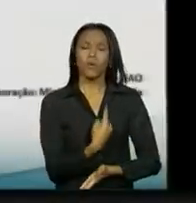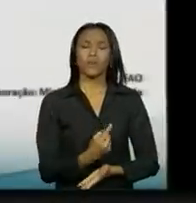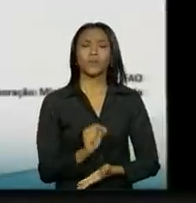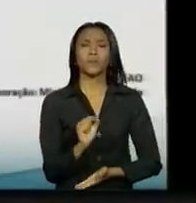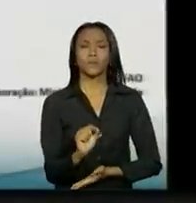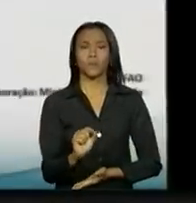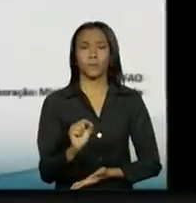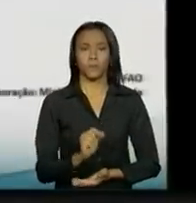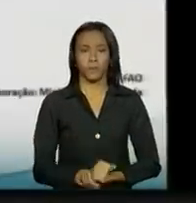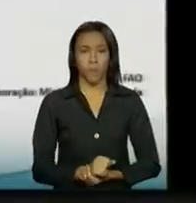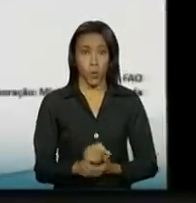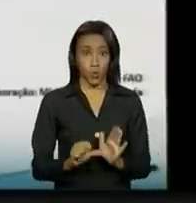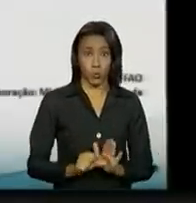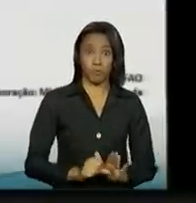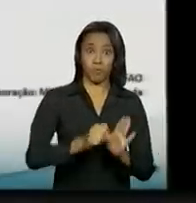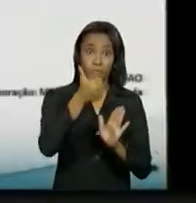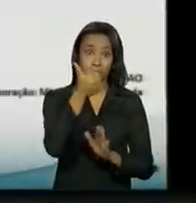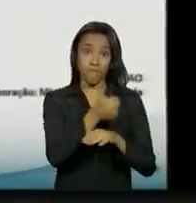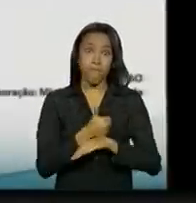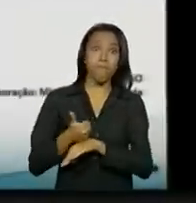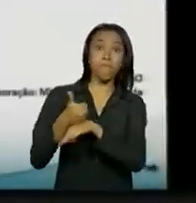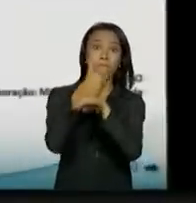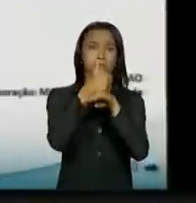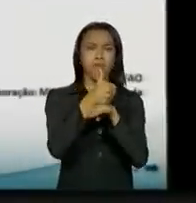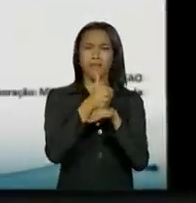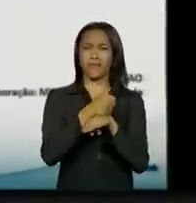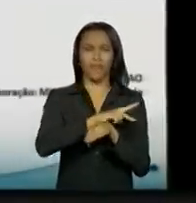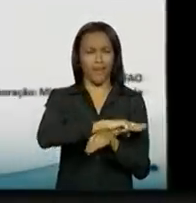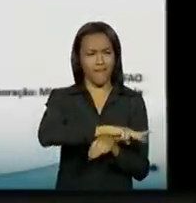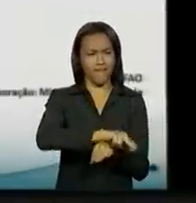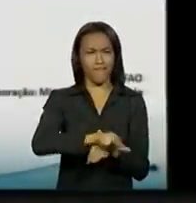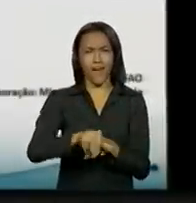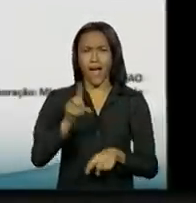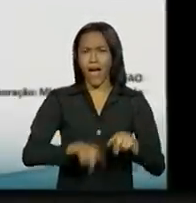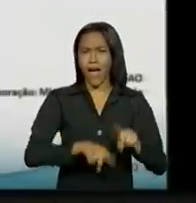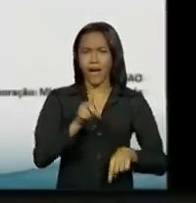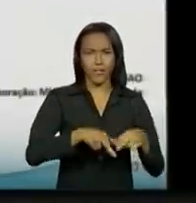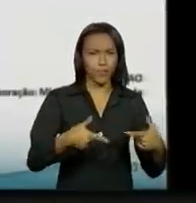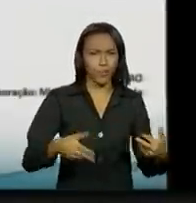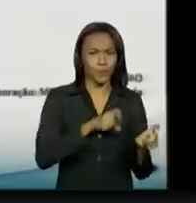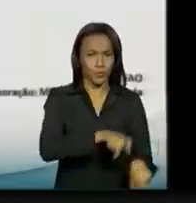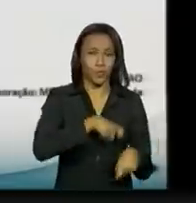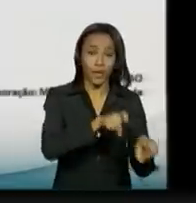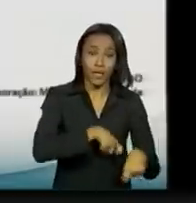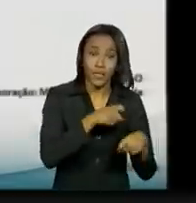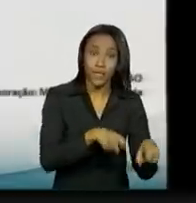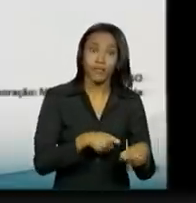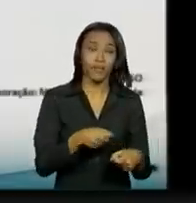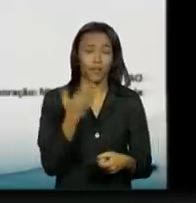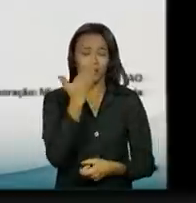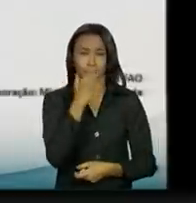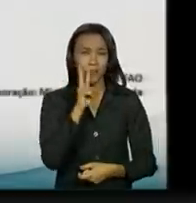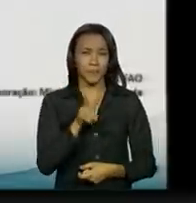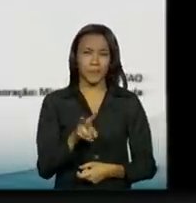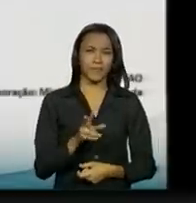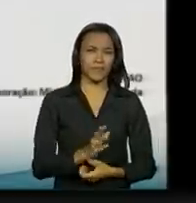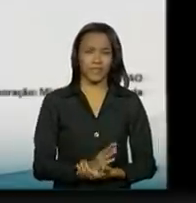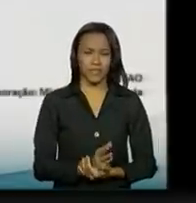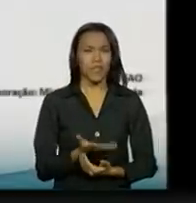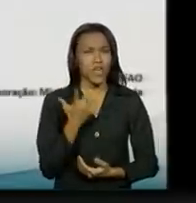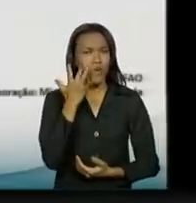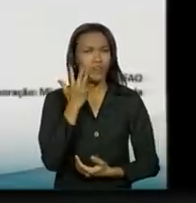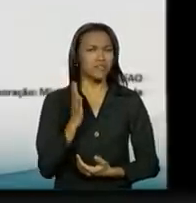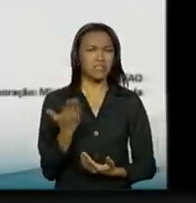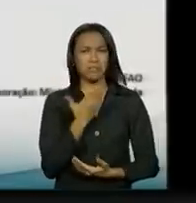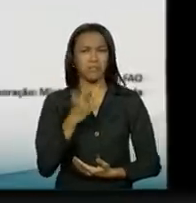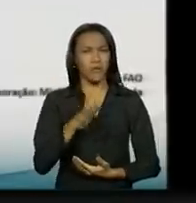os primeiros colocados em vários produtos agrícolas, eu não consigo enxergar direito lá, imagino que vocês